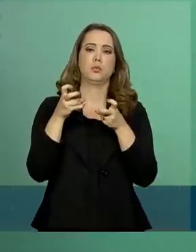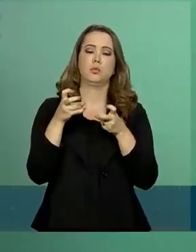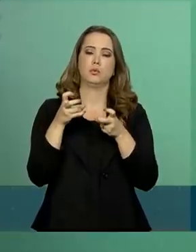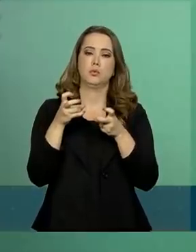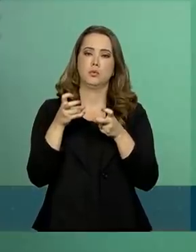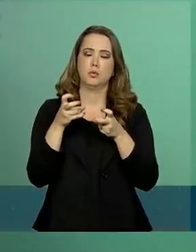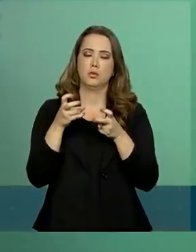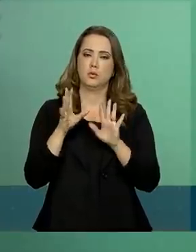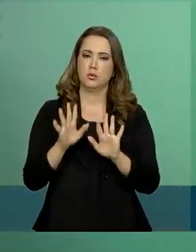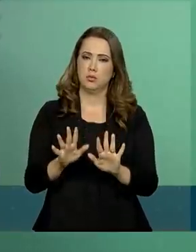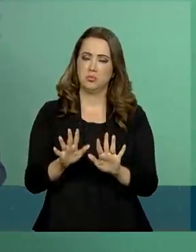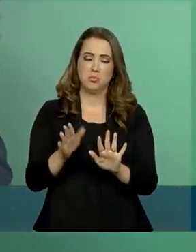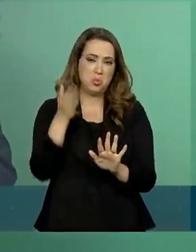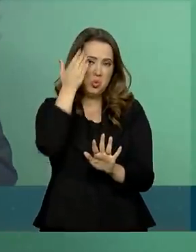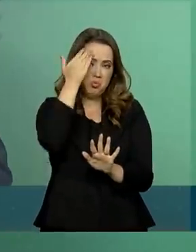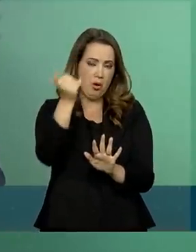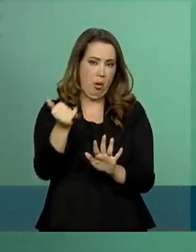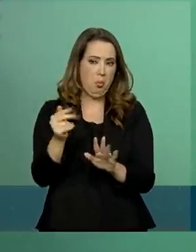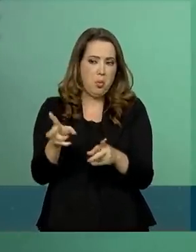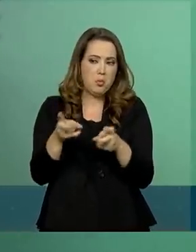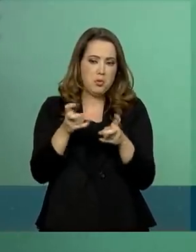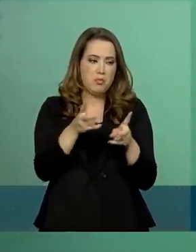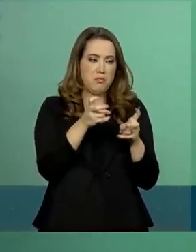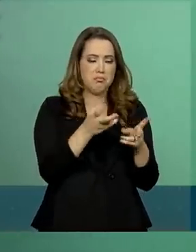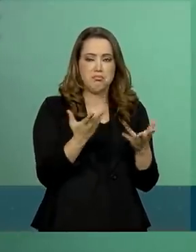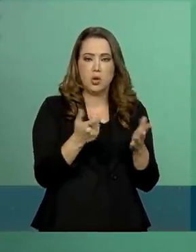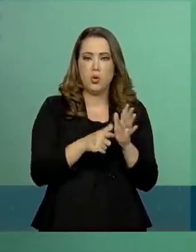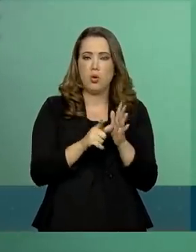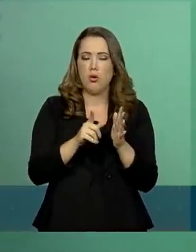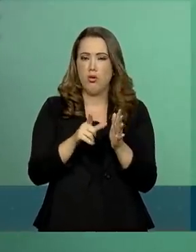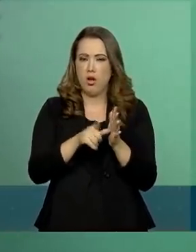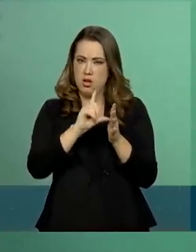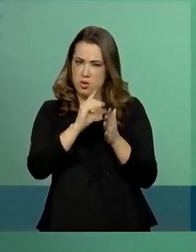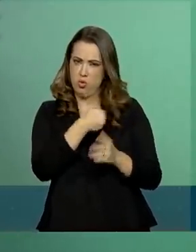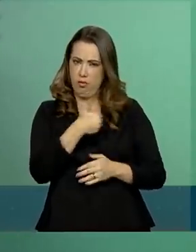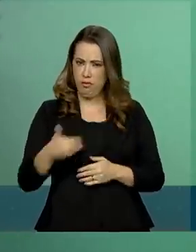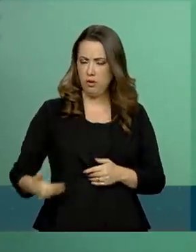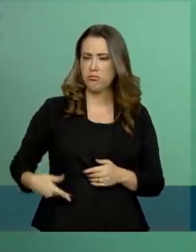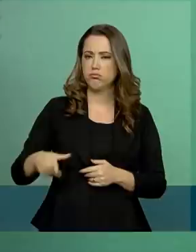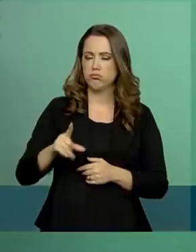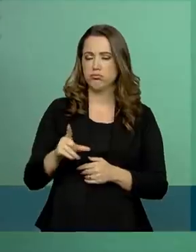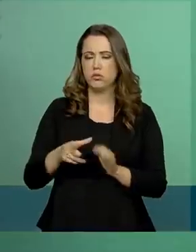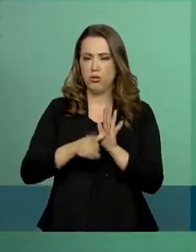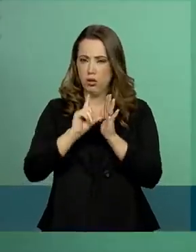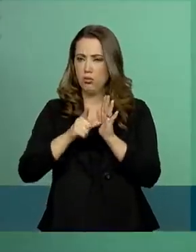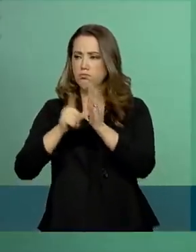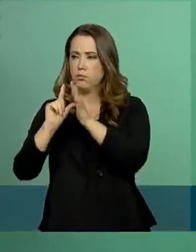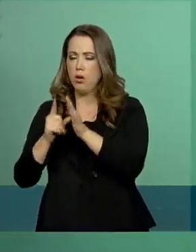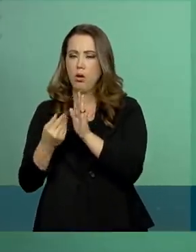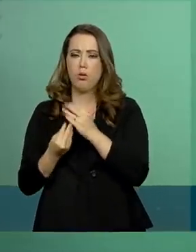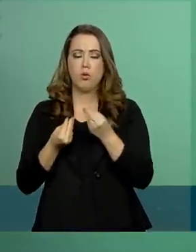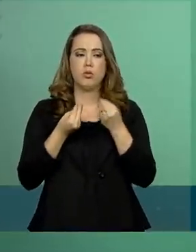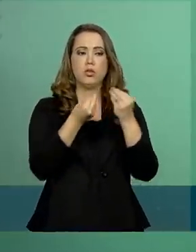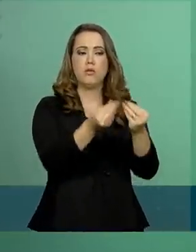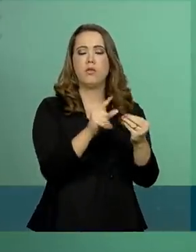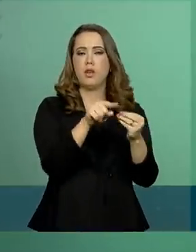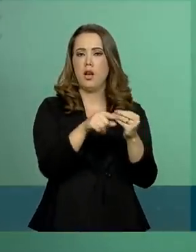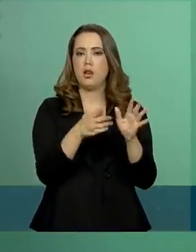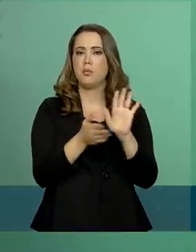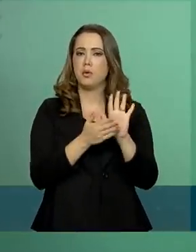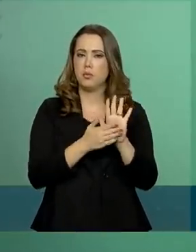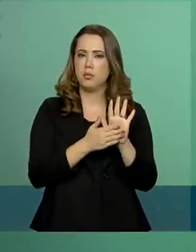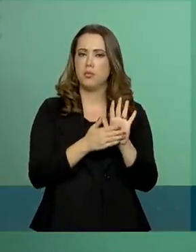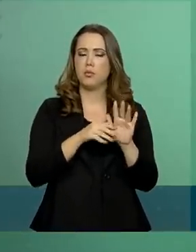ao menos que se saiba, nos governos anteriores, quando enviaram suas propostas com alterações no sistema